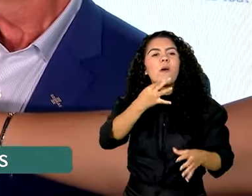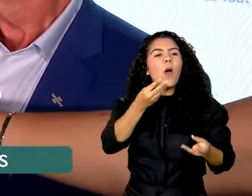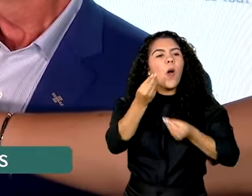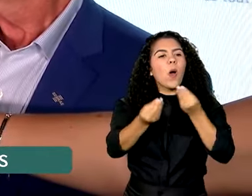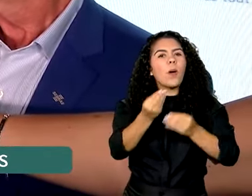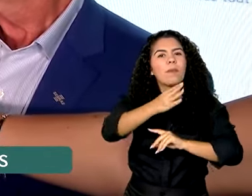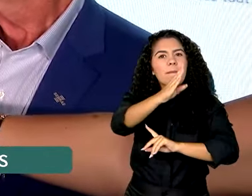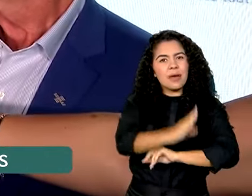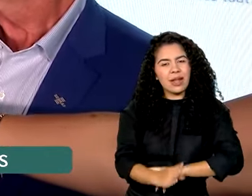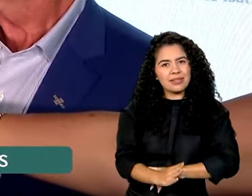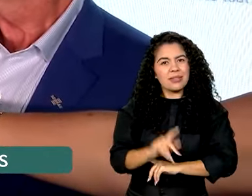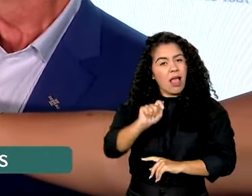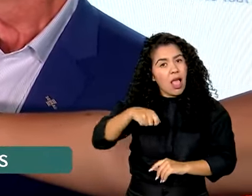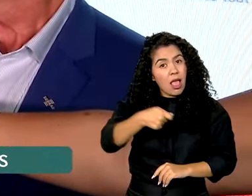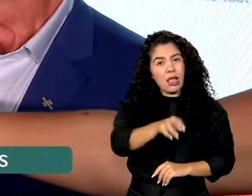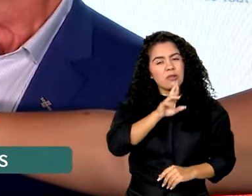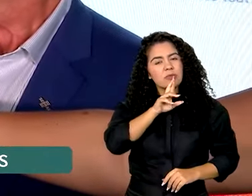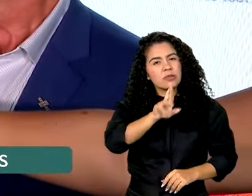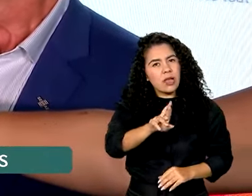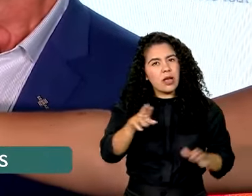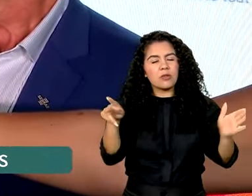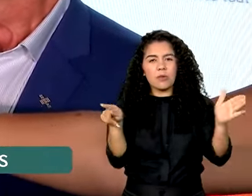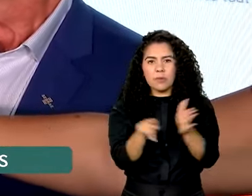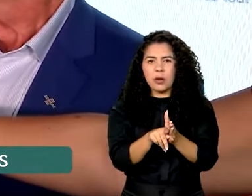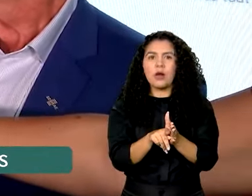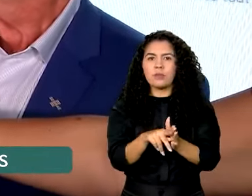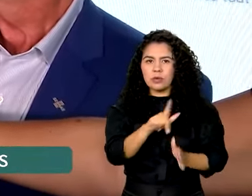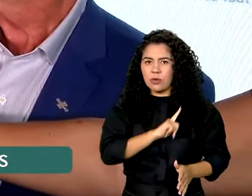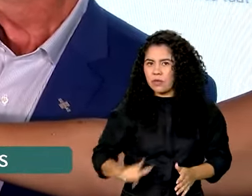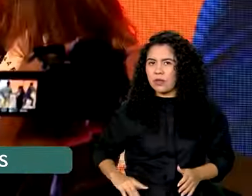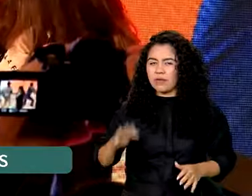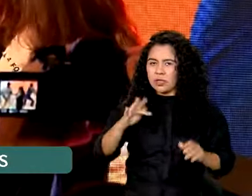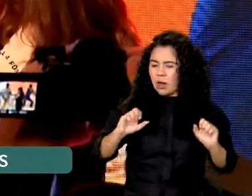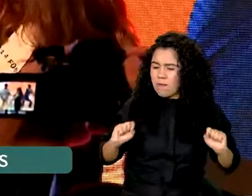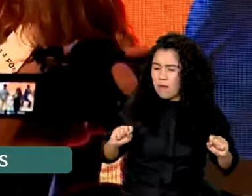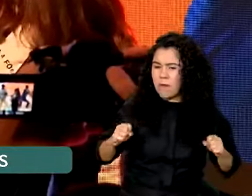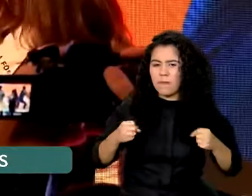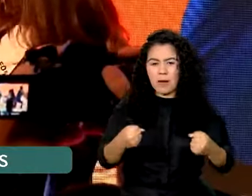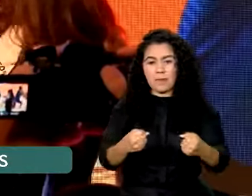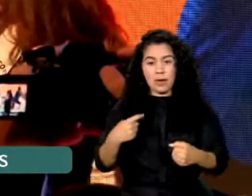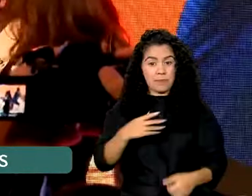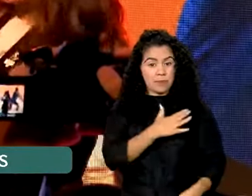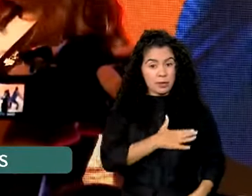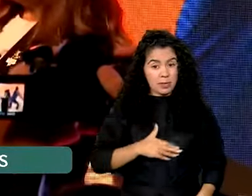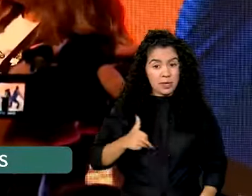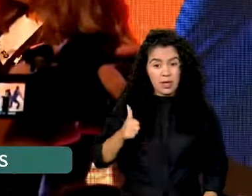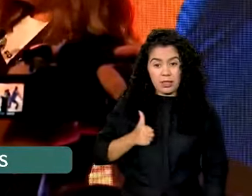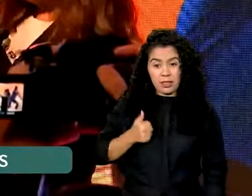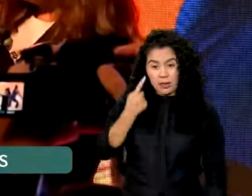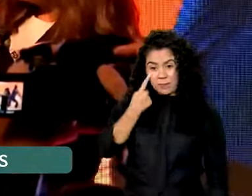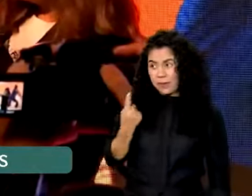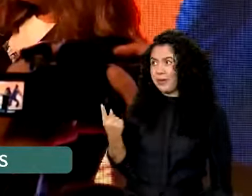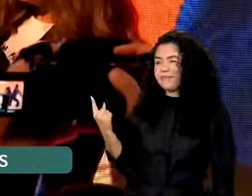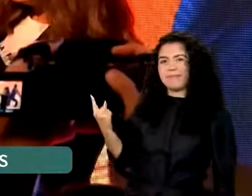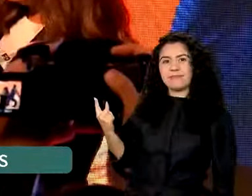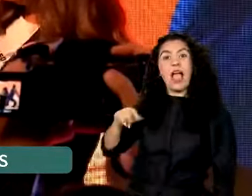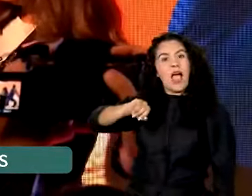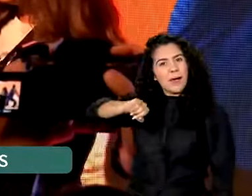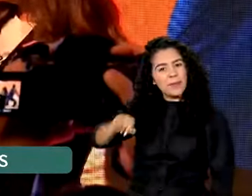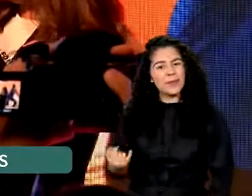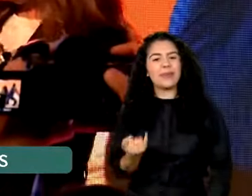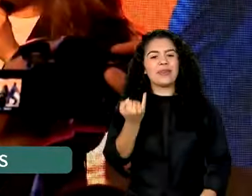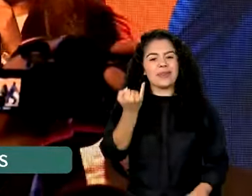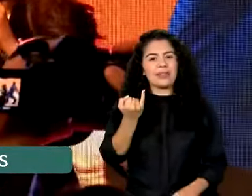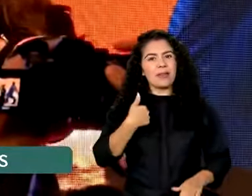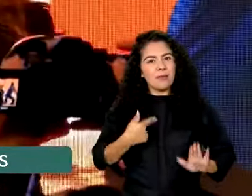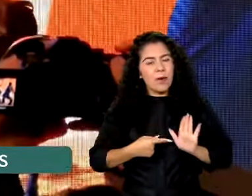mostra o resultado dos esforços do governo federal em diversas pastas. A primeira-dama aproveitou a ocasião para apresentar